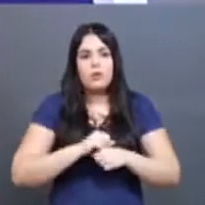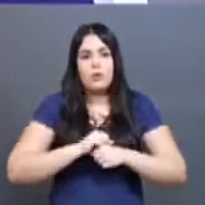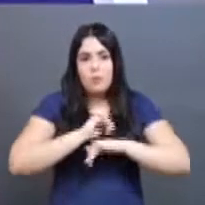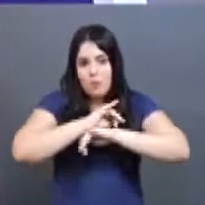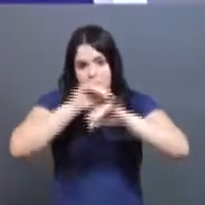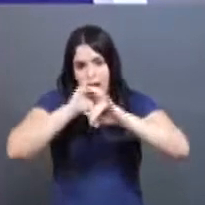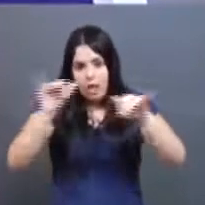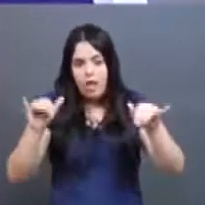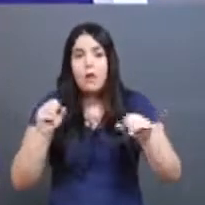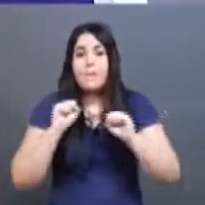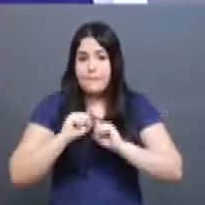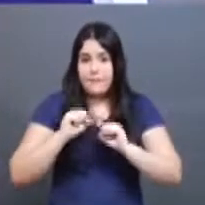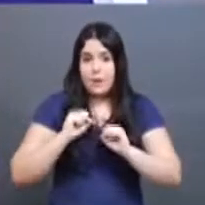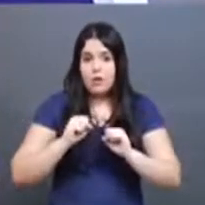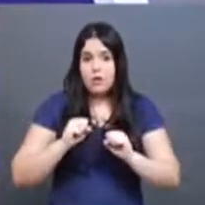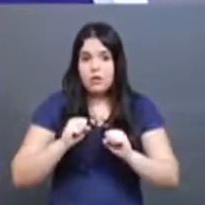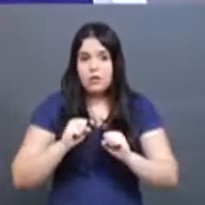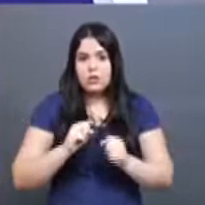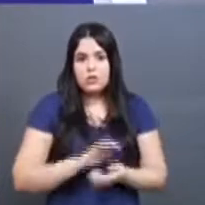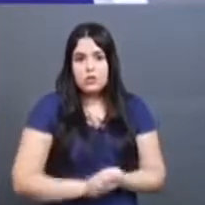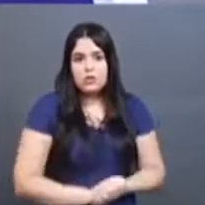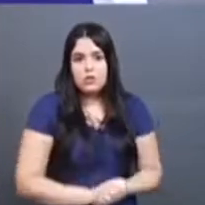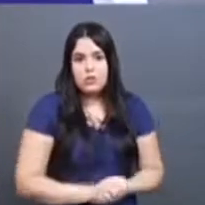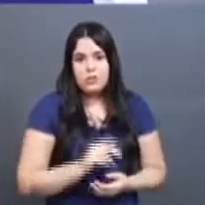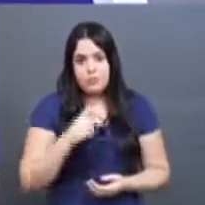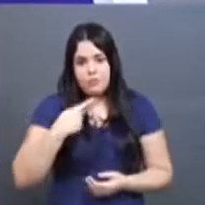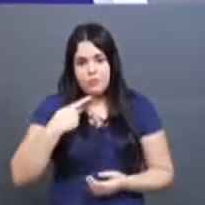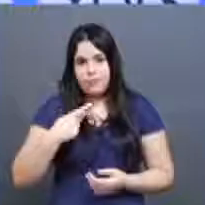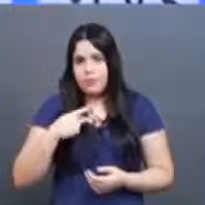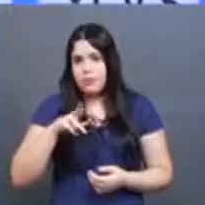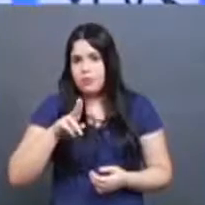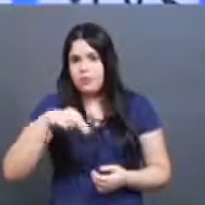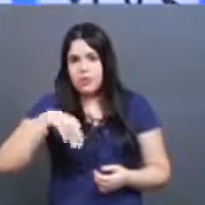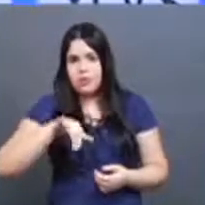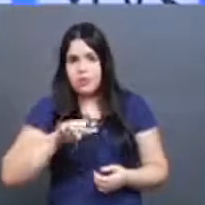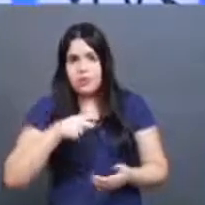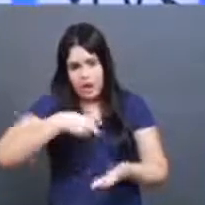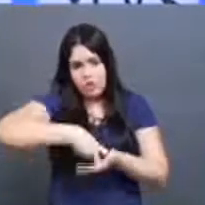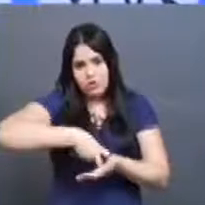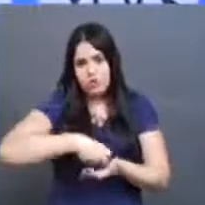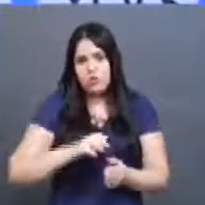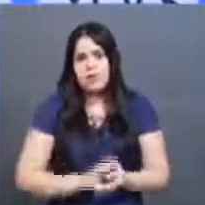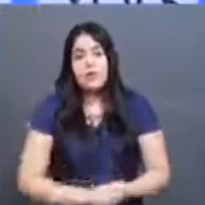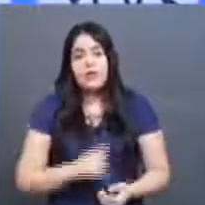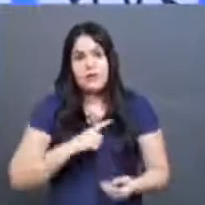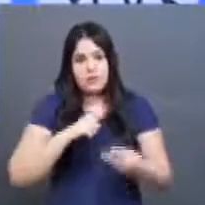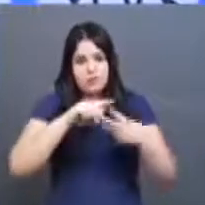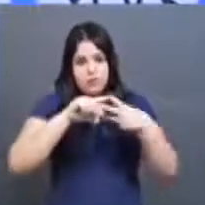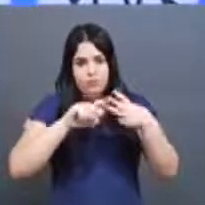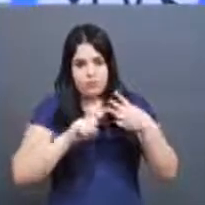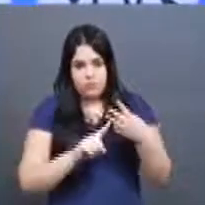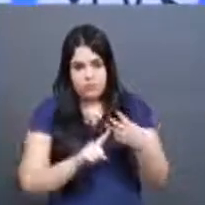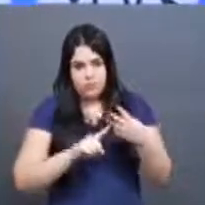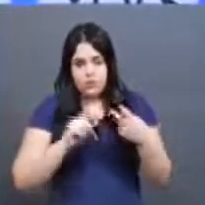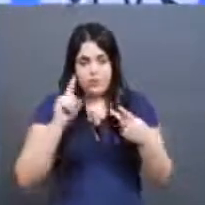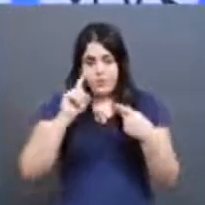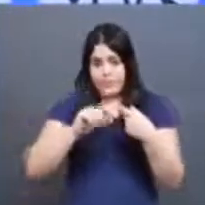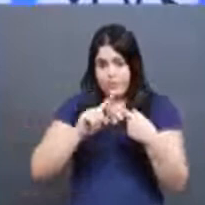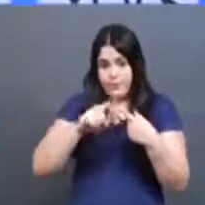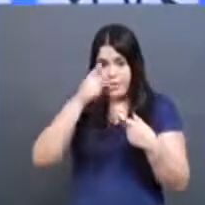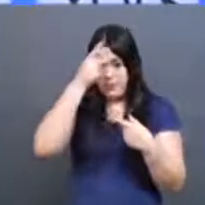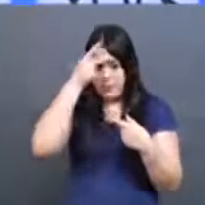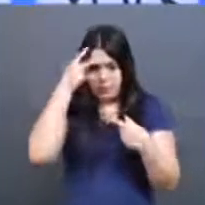Sim. Como a Flávia disse, nós temos três participantes desse processo de bullying. que é aquela pessoa